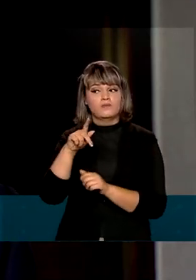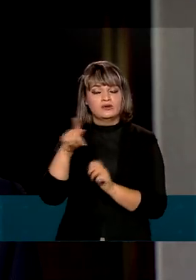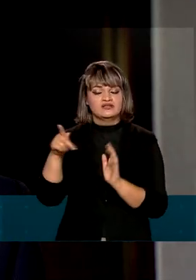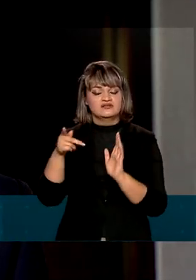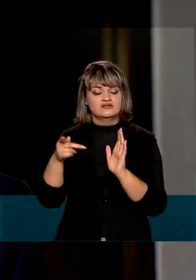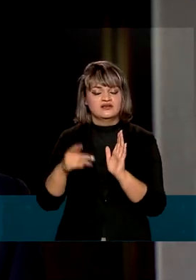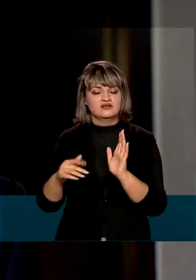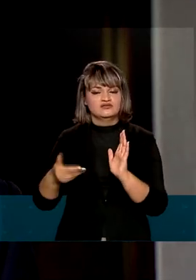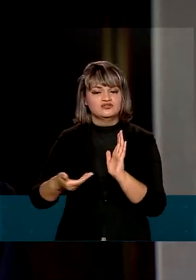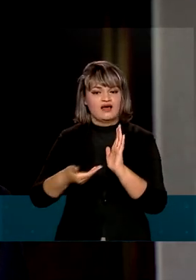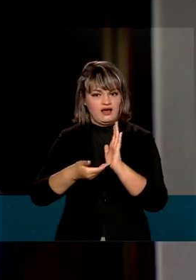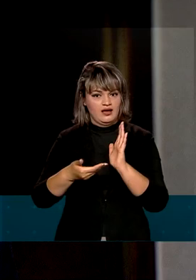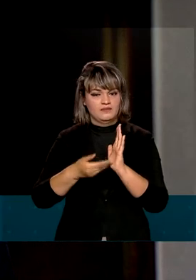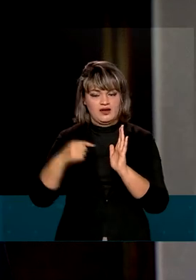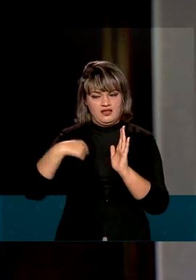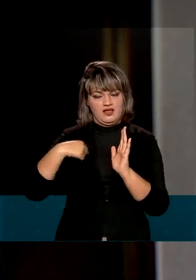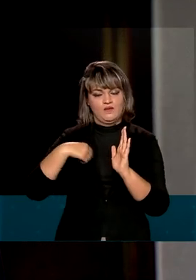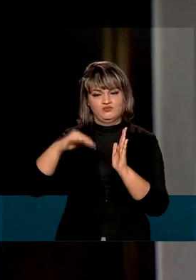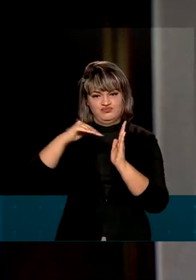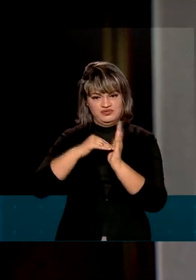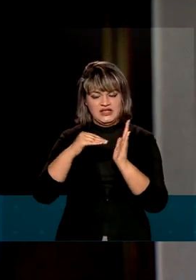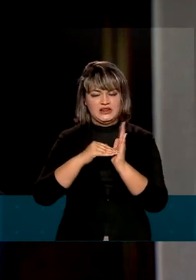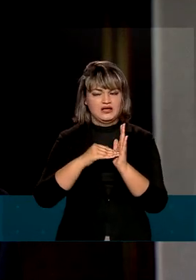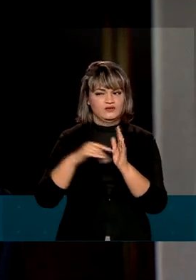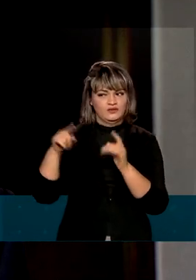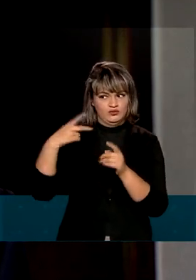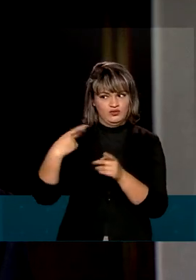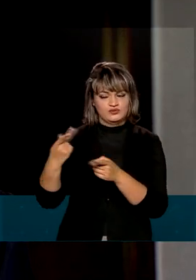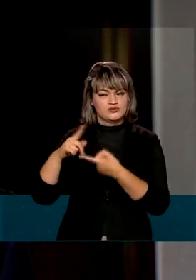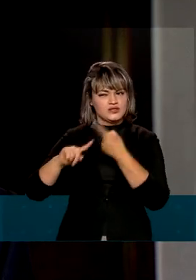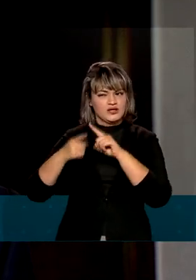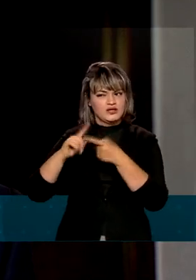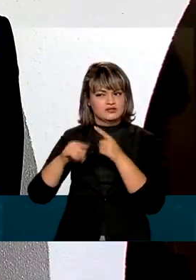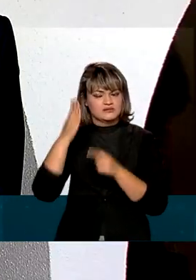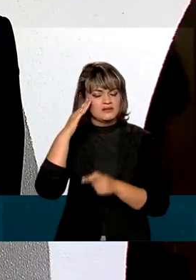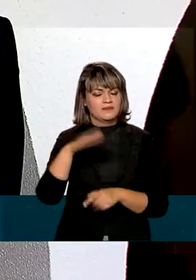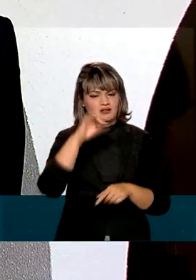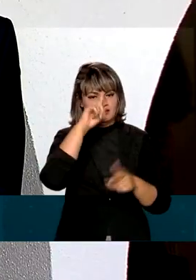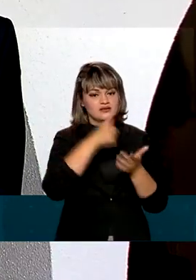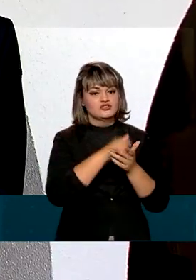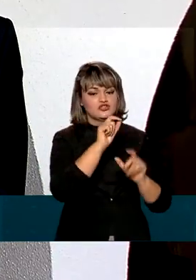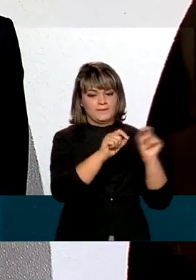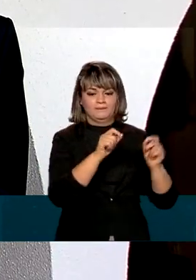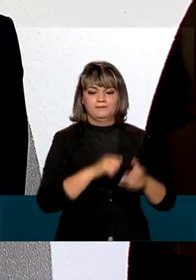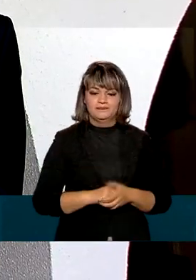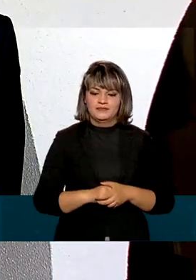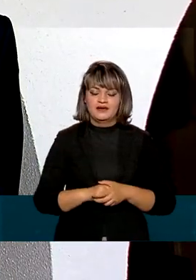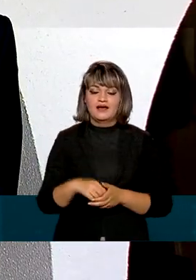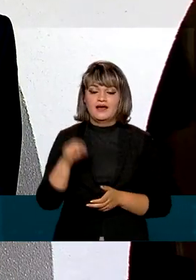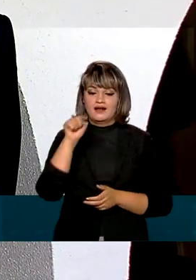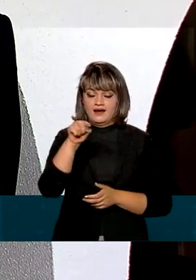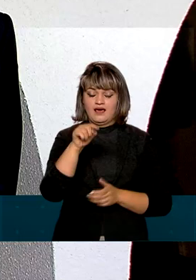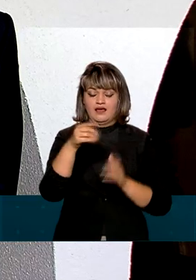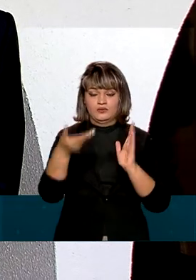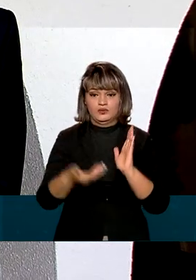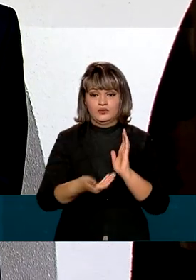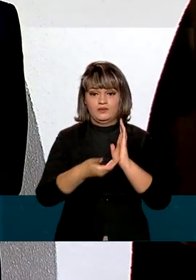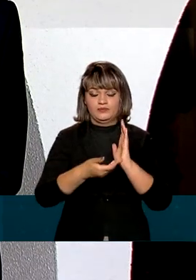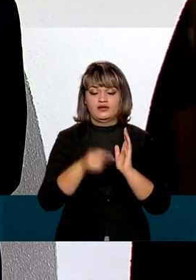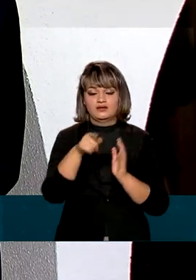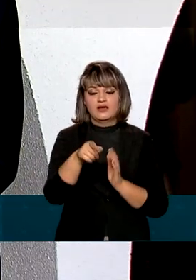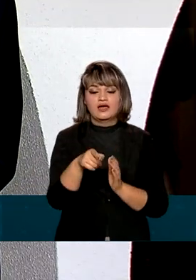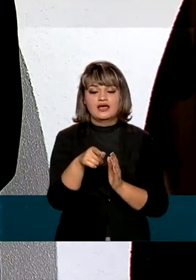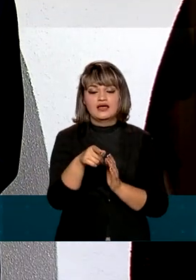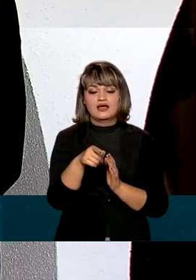cuidado junto à Câmara e eu também no Senado de submetermos a quem decide. Na Câmara, o presidente Arthur Lira criou nesta